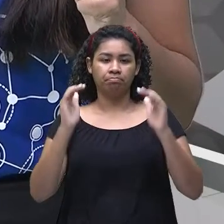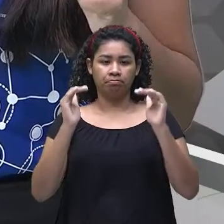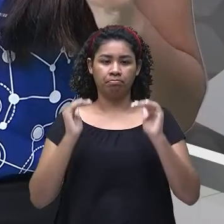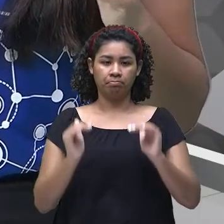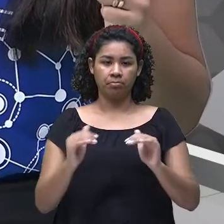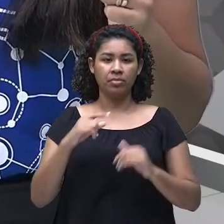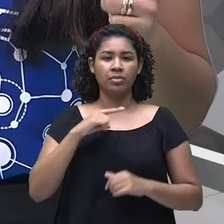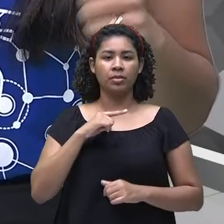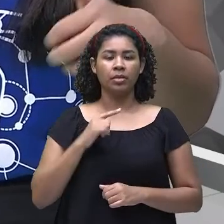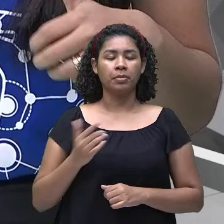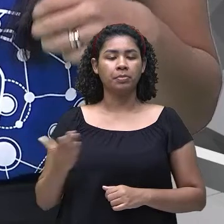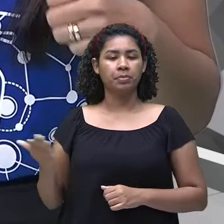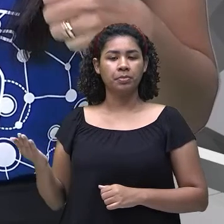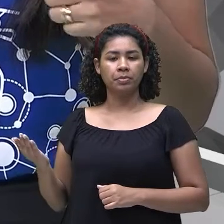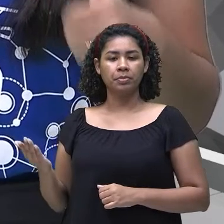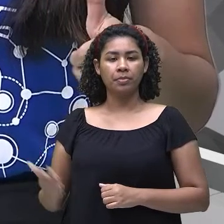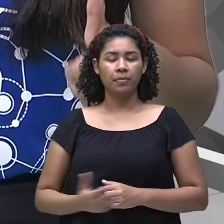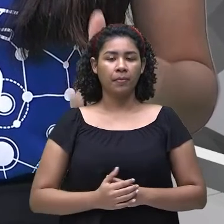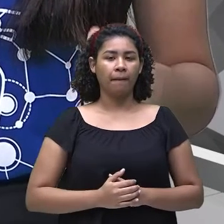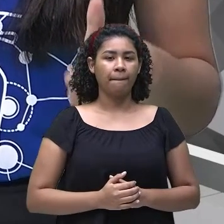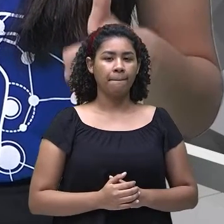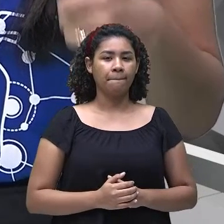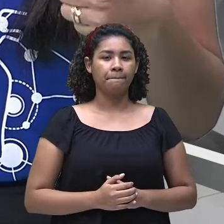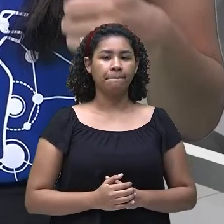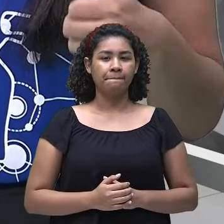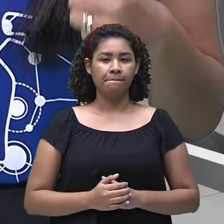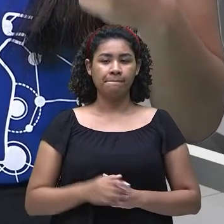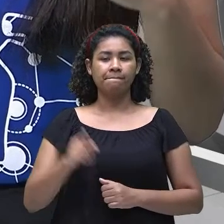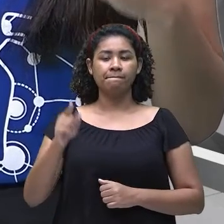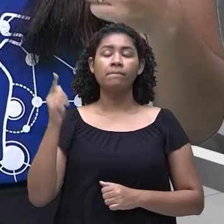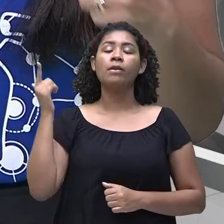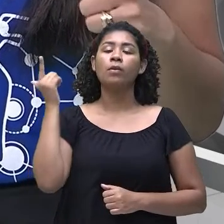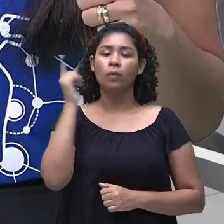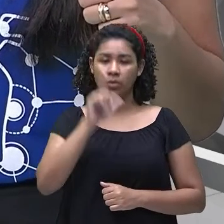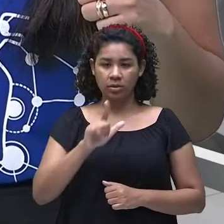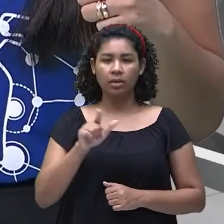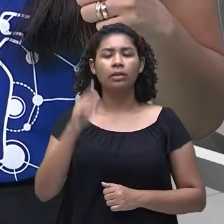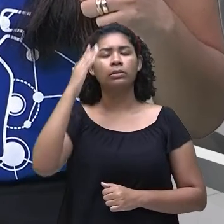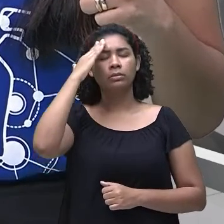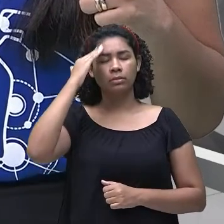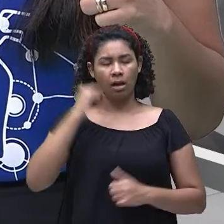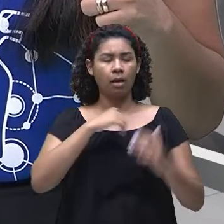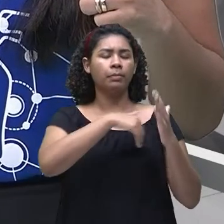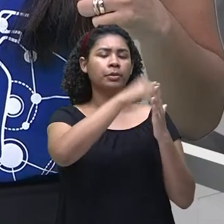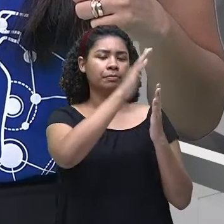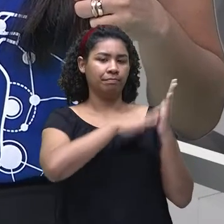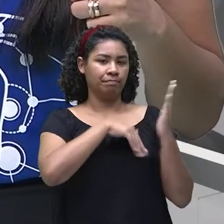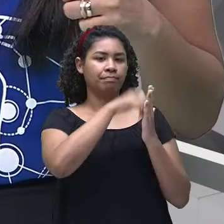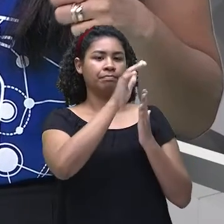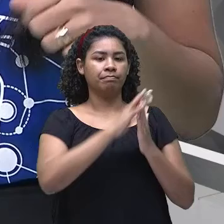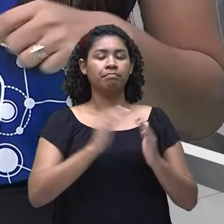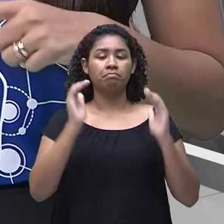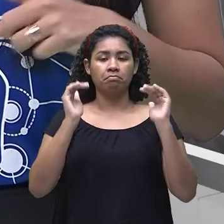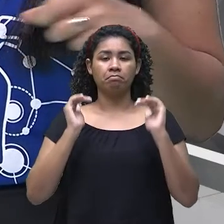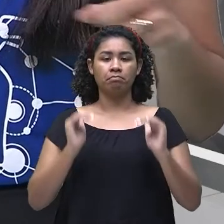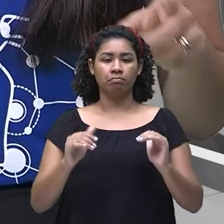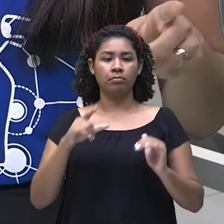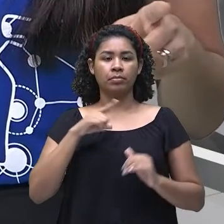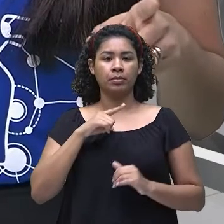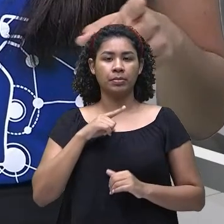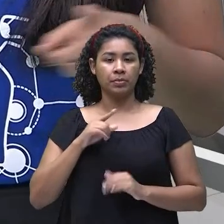She can't paint. She can't paint, ela consegue, ela sabe pintar. E aqui embaixo, she